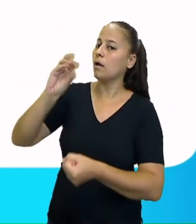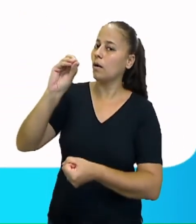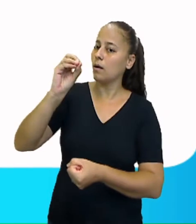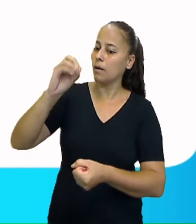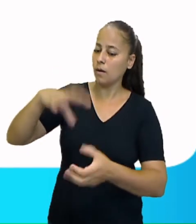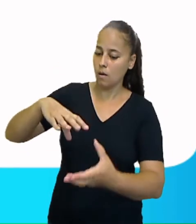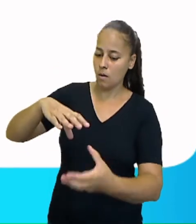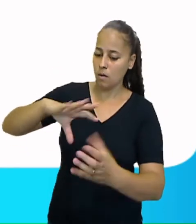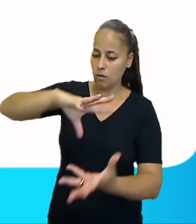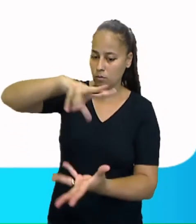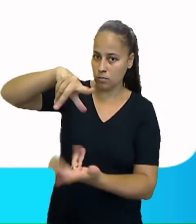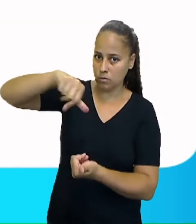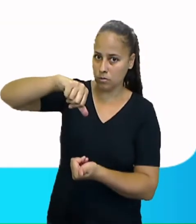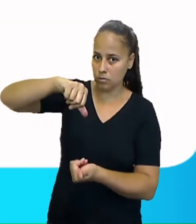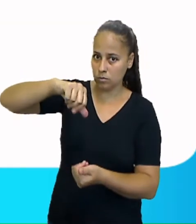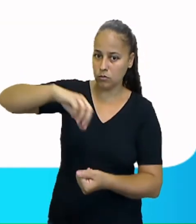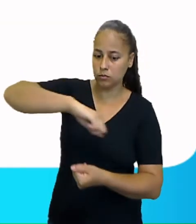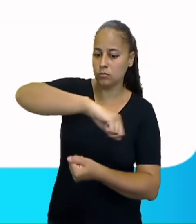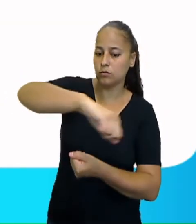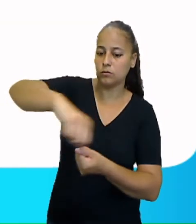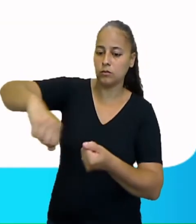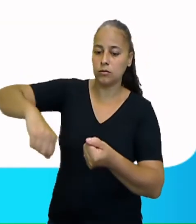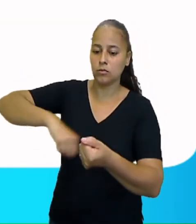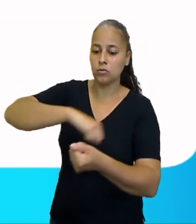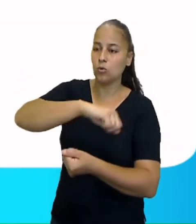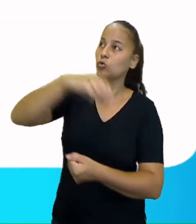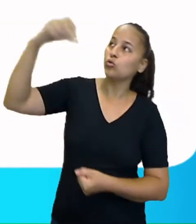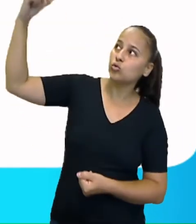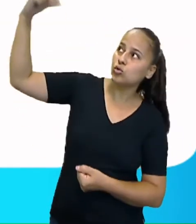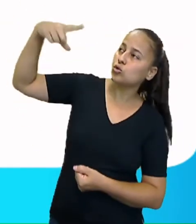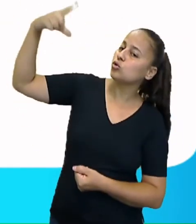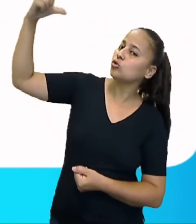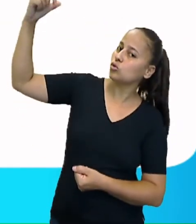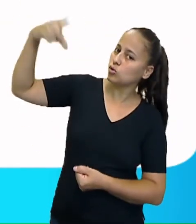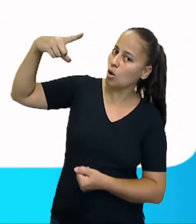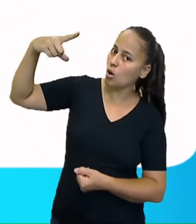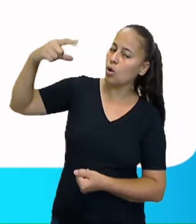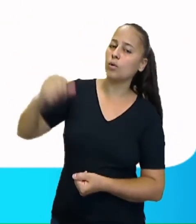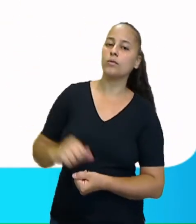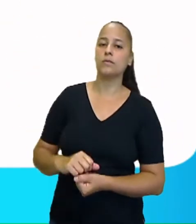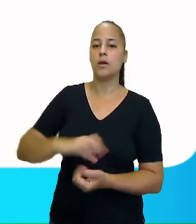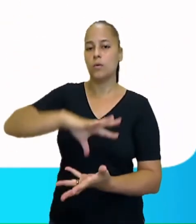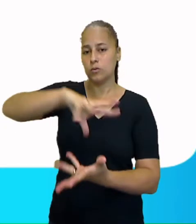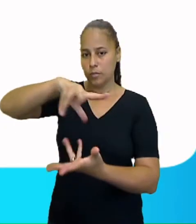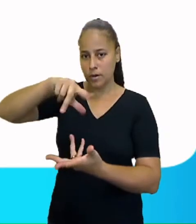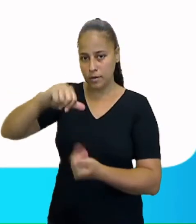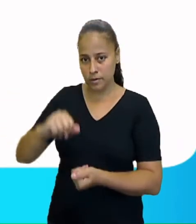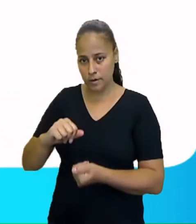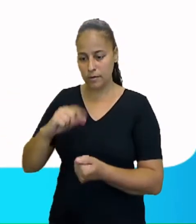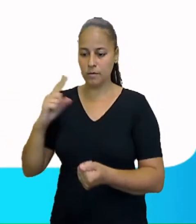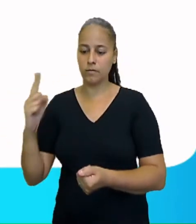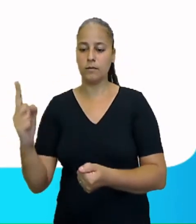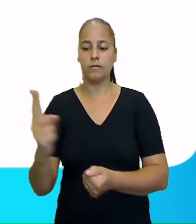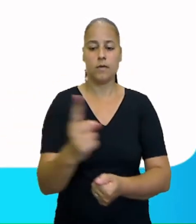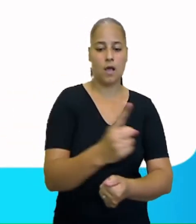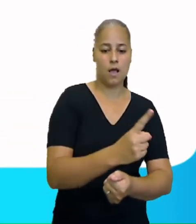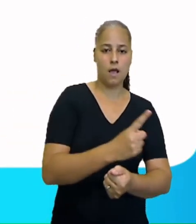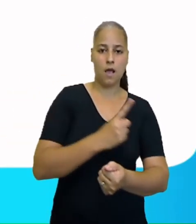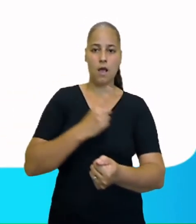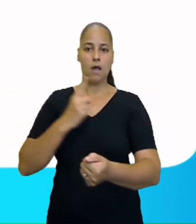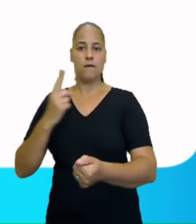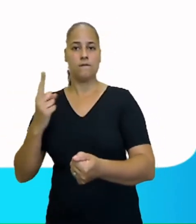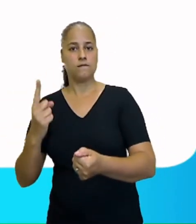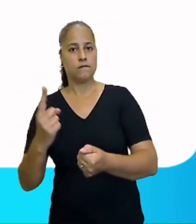da Terra em torno do Sol. É quando o planeta dá a volta